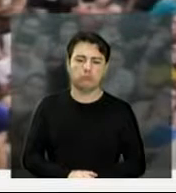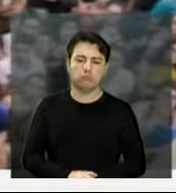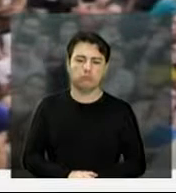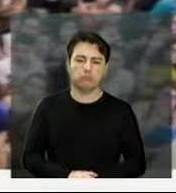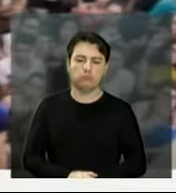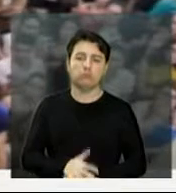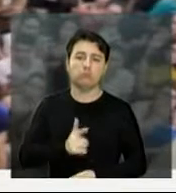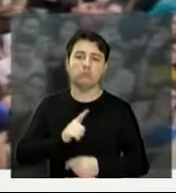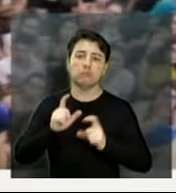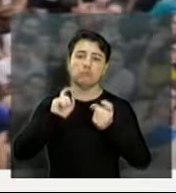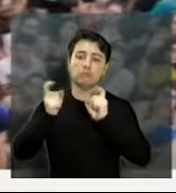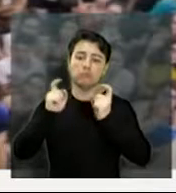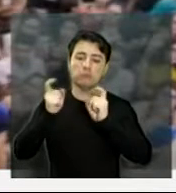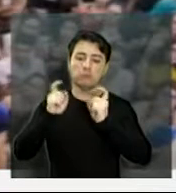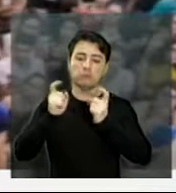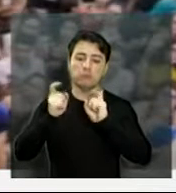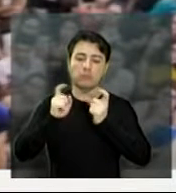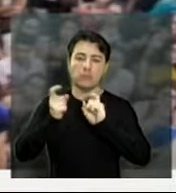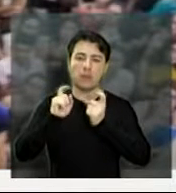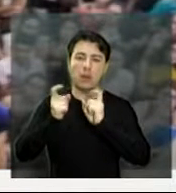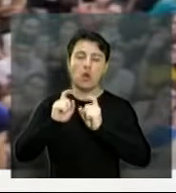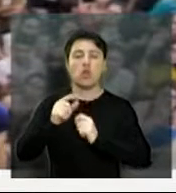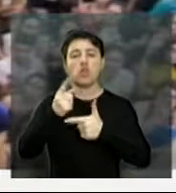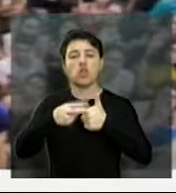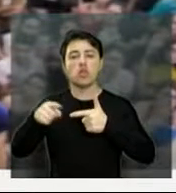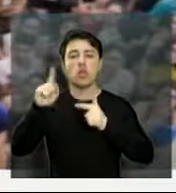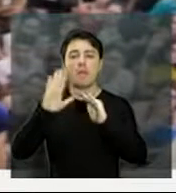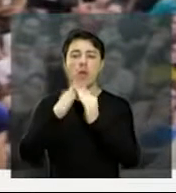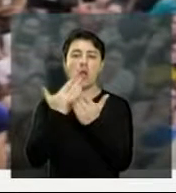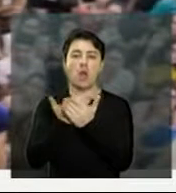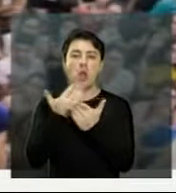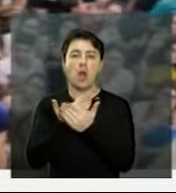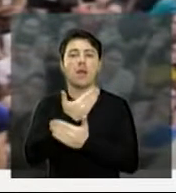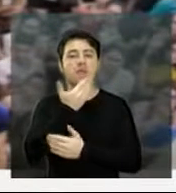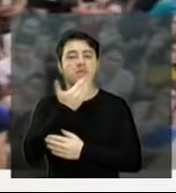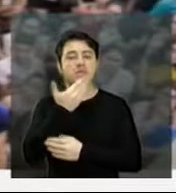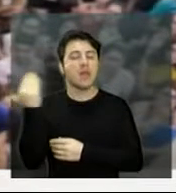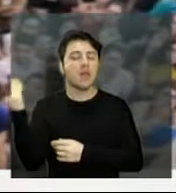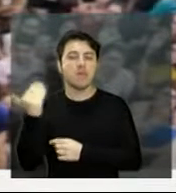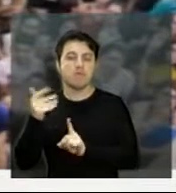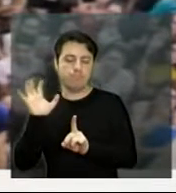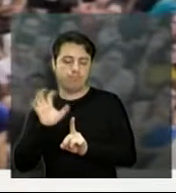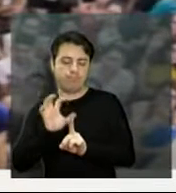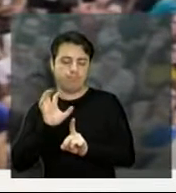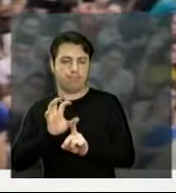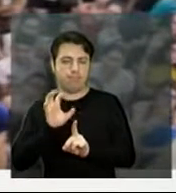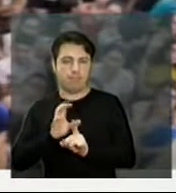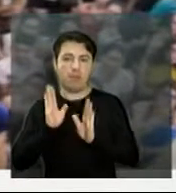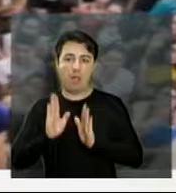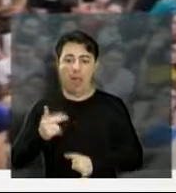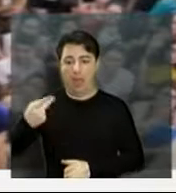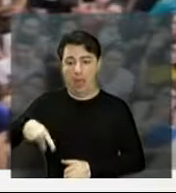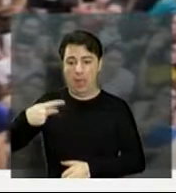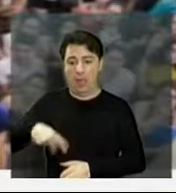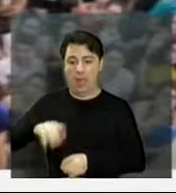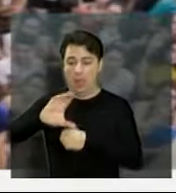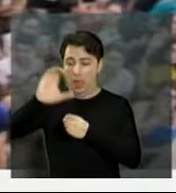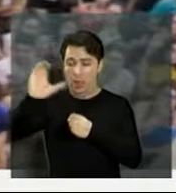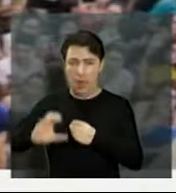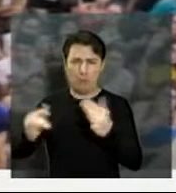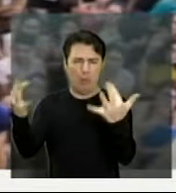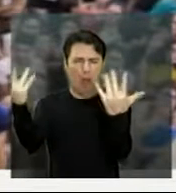participamos da audiência pública sobre Escola Sem Partido. Vocês acompanharam a audiência de maior lutação da casa nessa